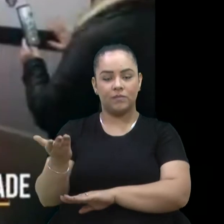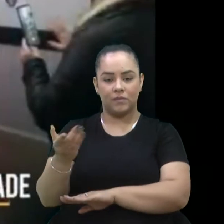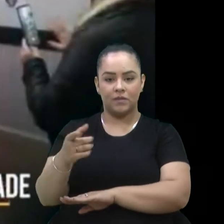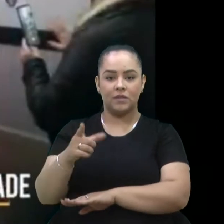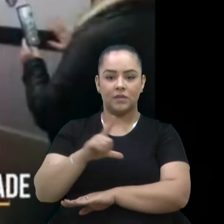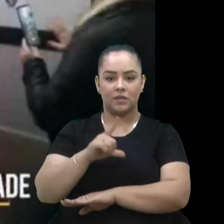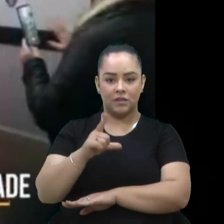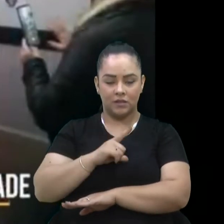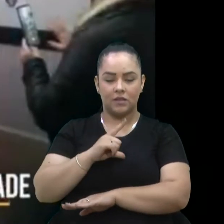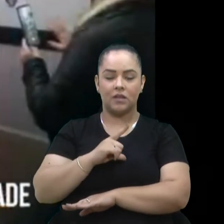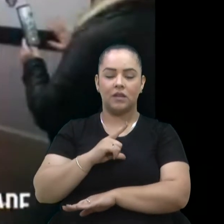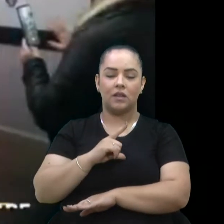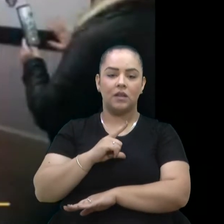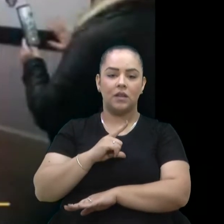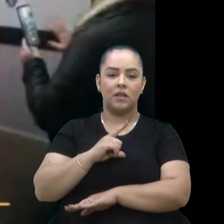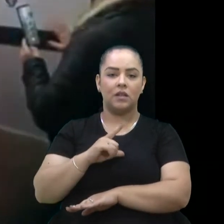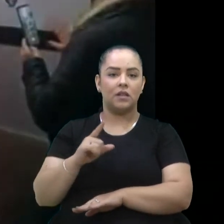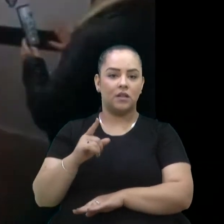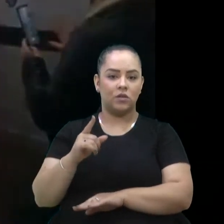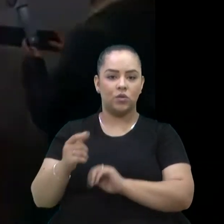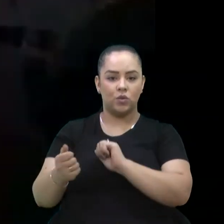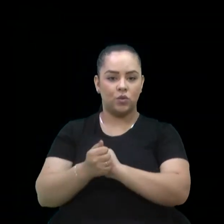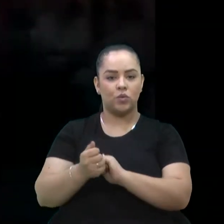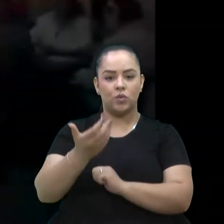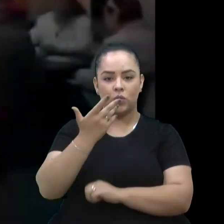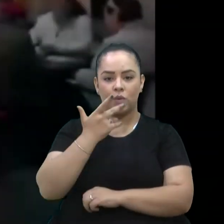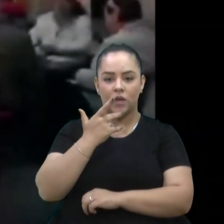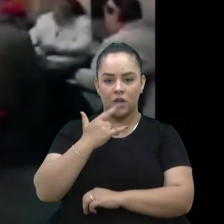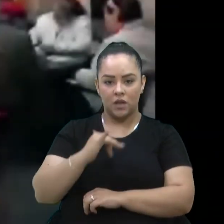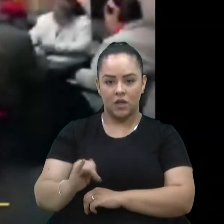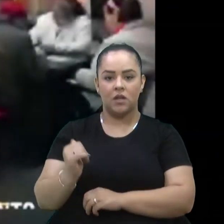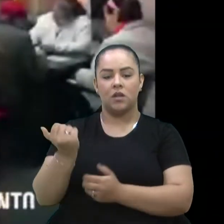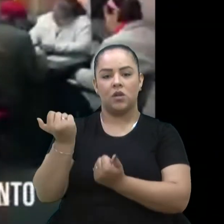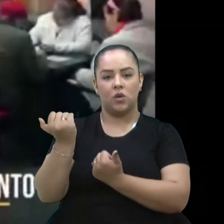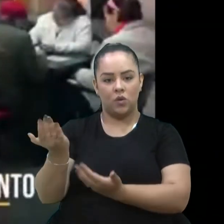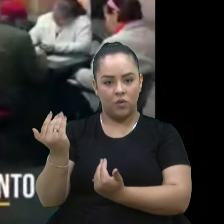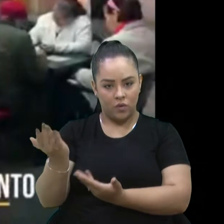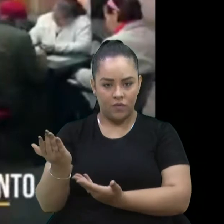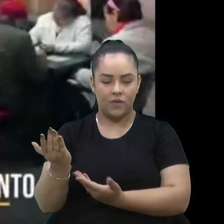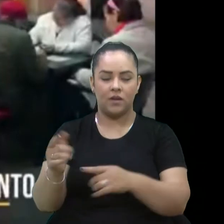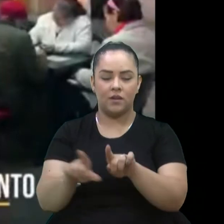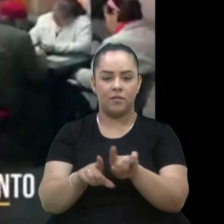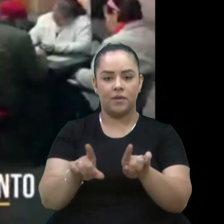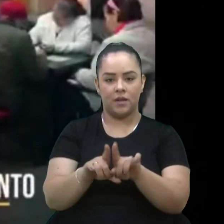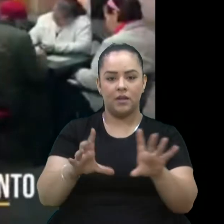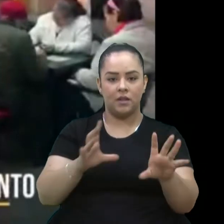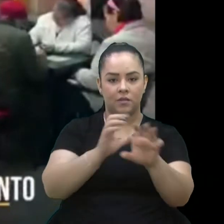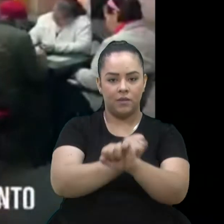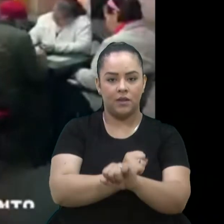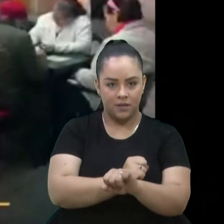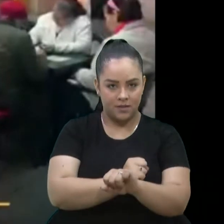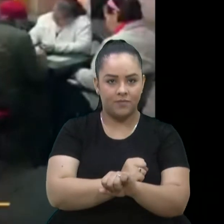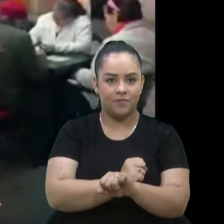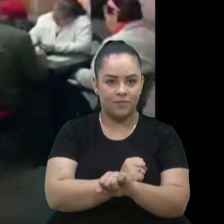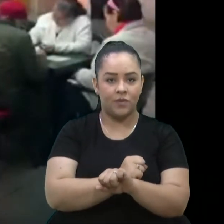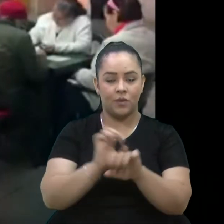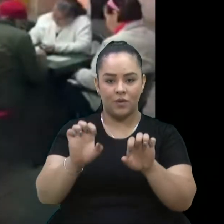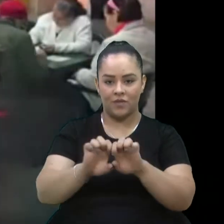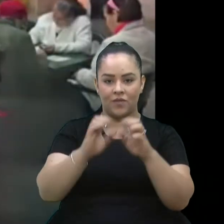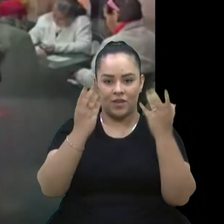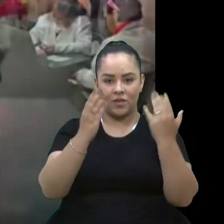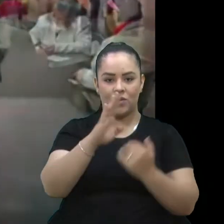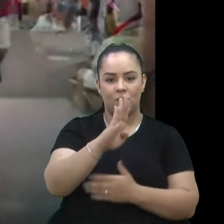com crianças, adolescentes e animais. Nosso evento no Bom Pastor foi